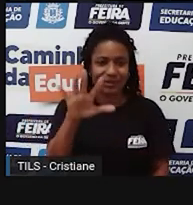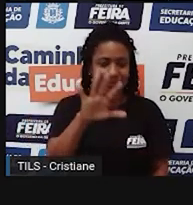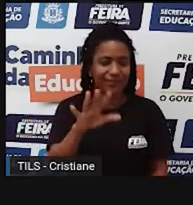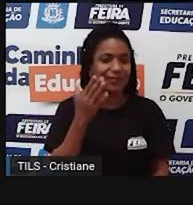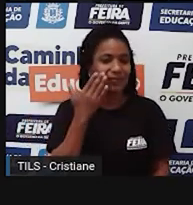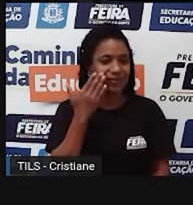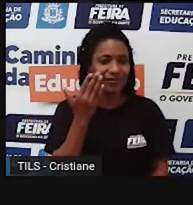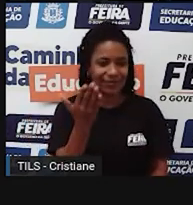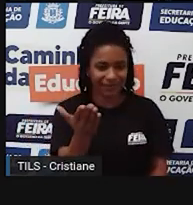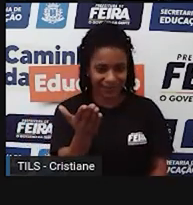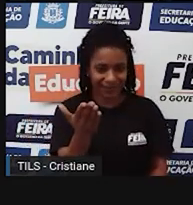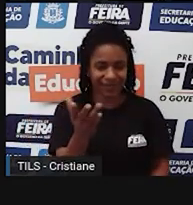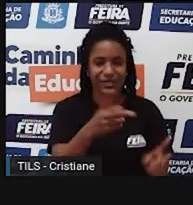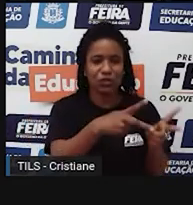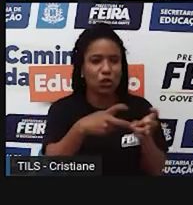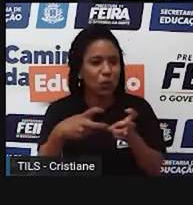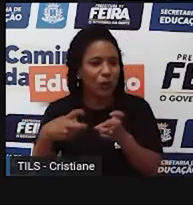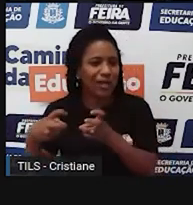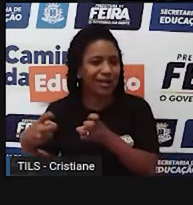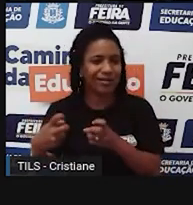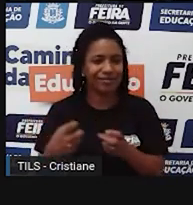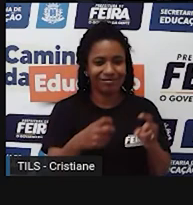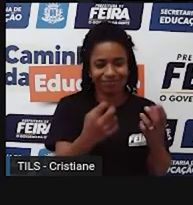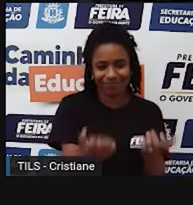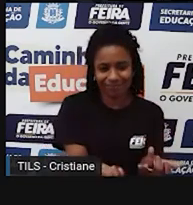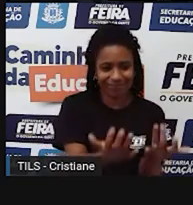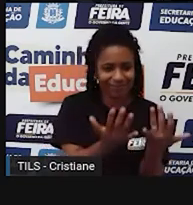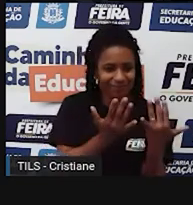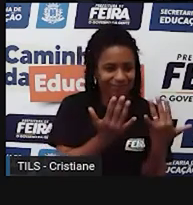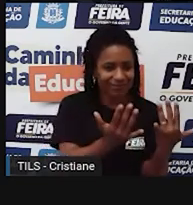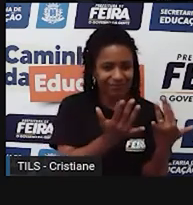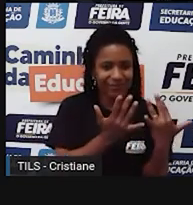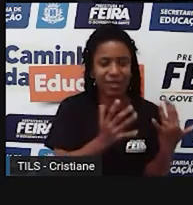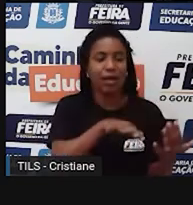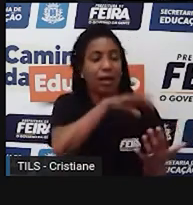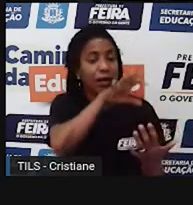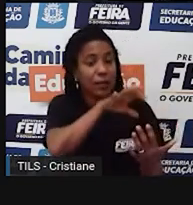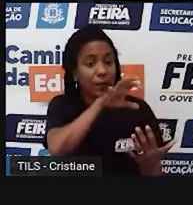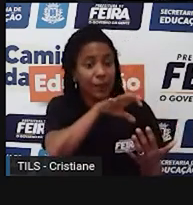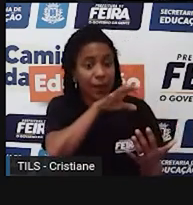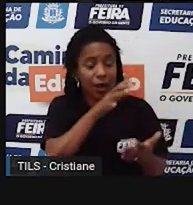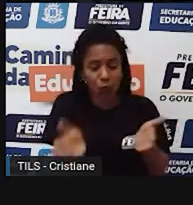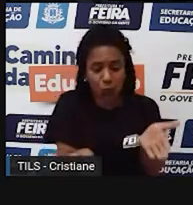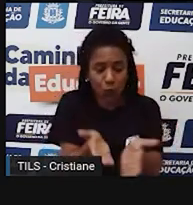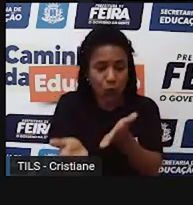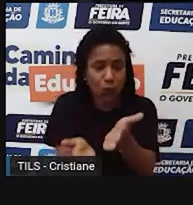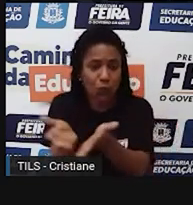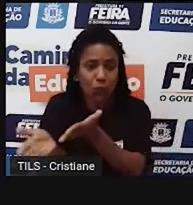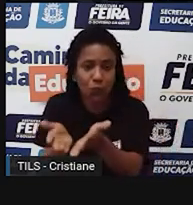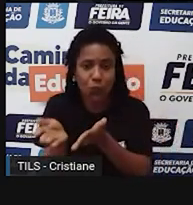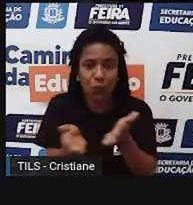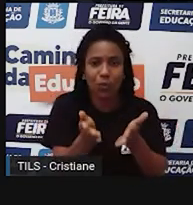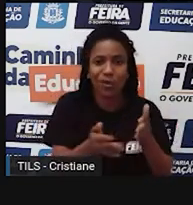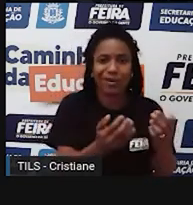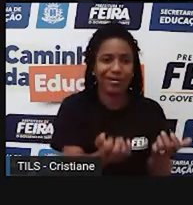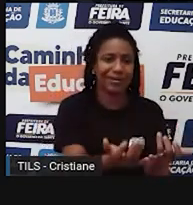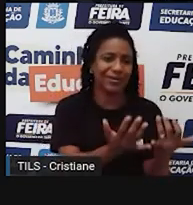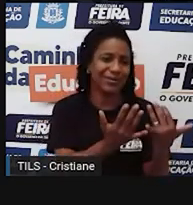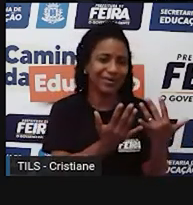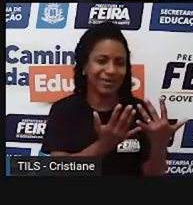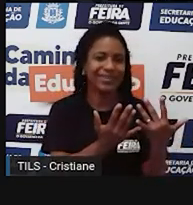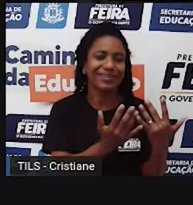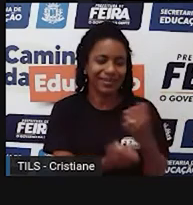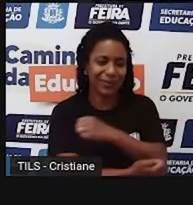da exploração de recursos da natureza. E aí vocês estão vendo a criação de animais, os minérios, a agricultura, e depois